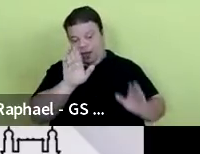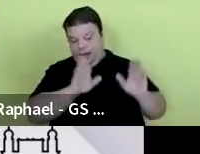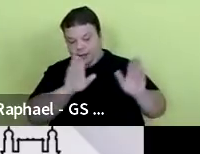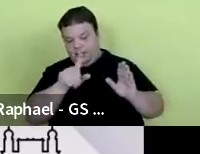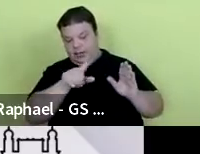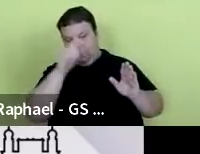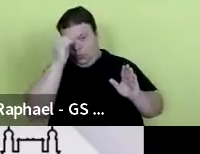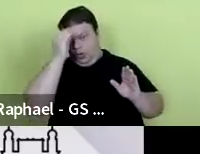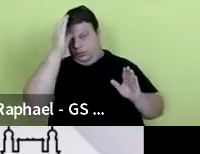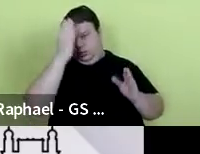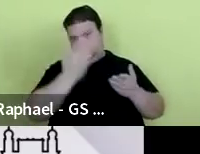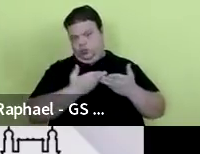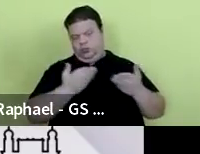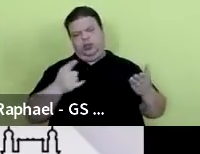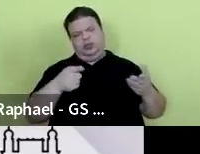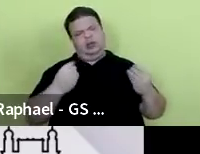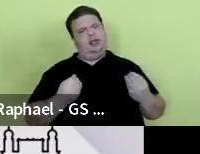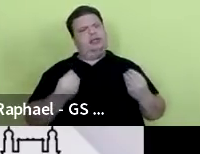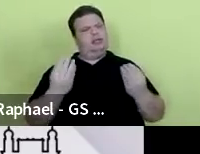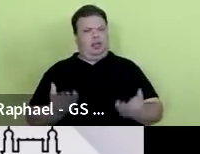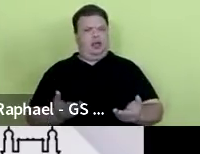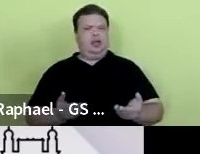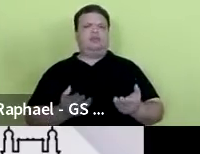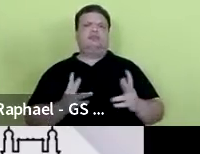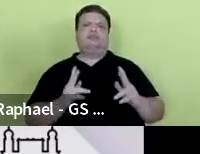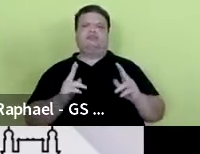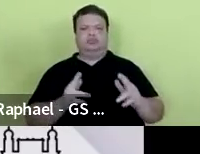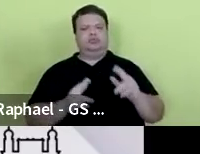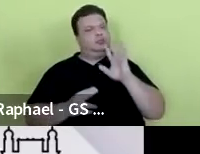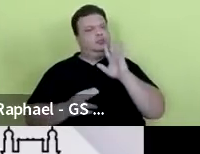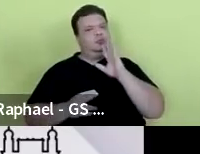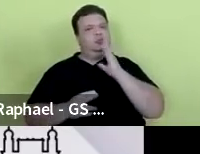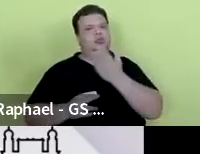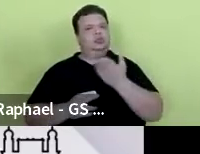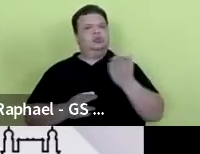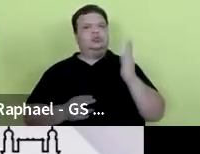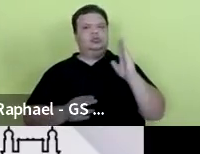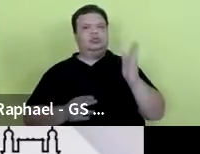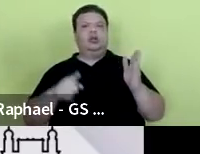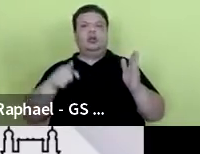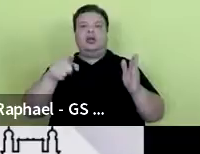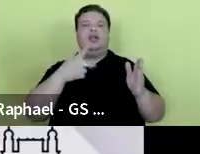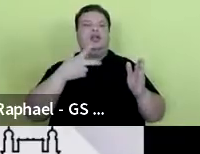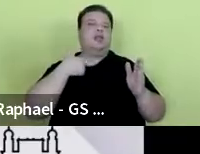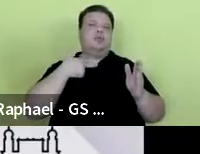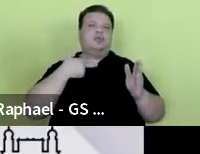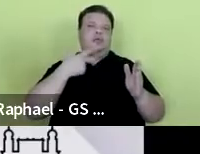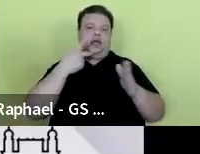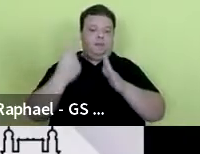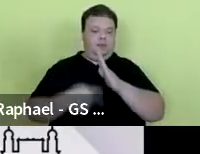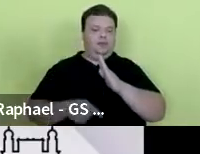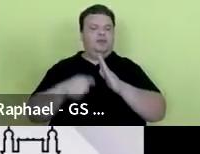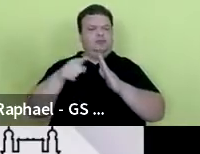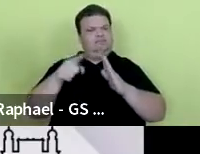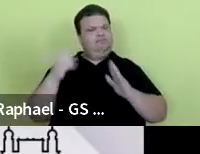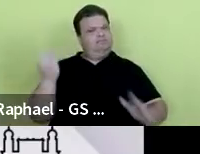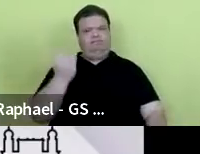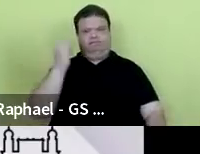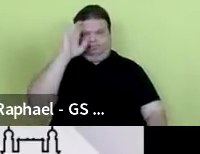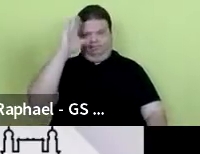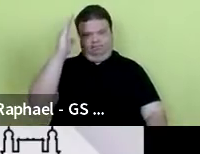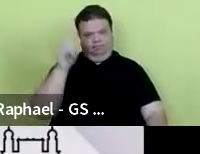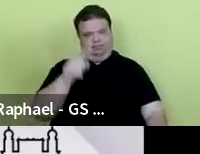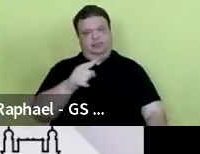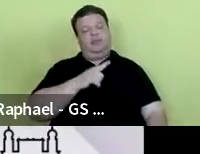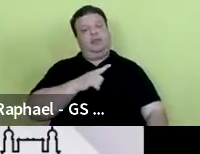conhecimento ela está dada, como eu já mencionei sem poder aprofundar, é uma questão fundamental e muito